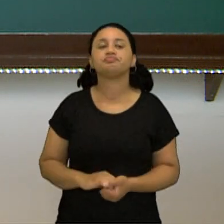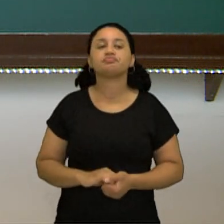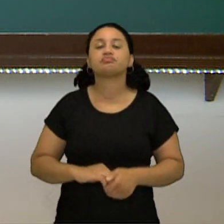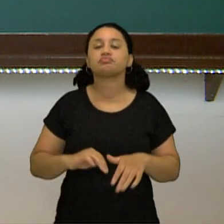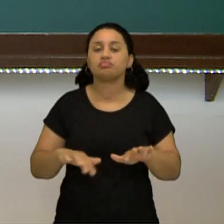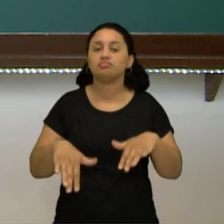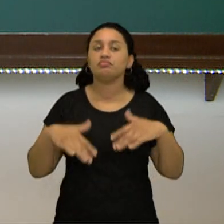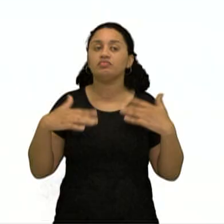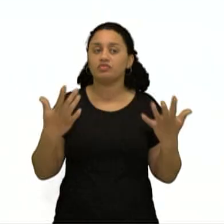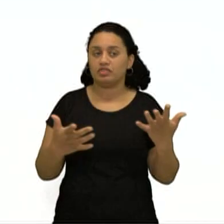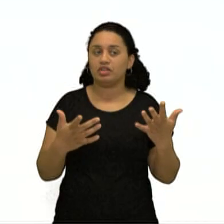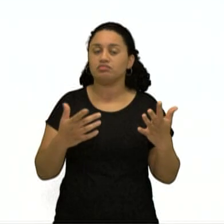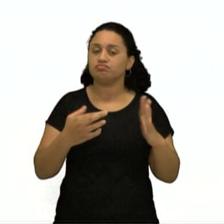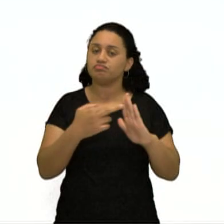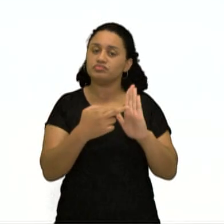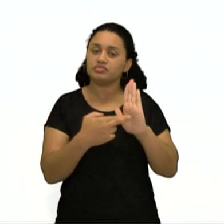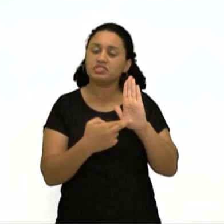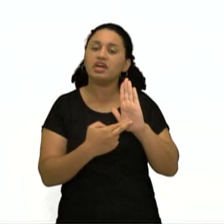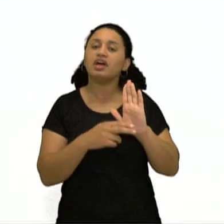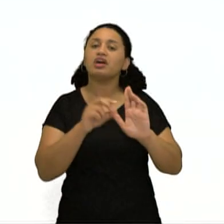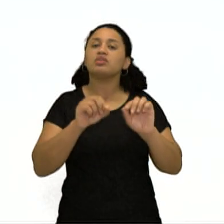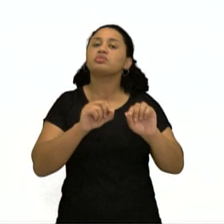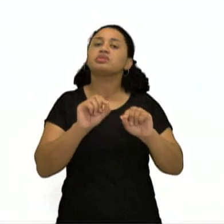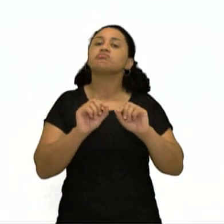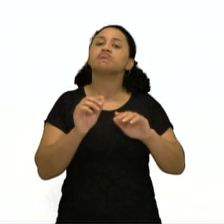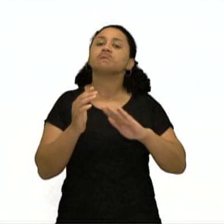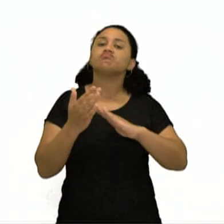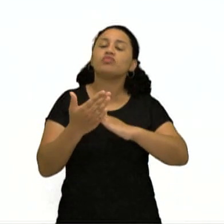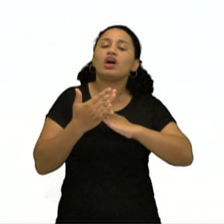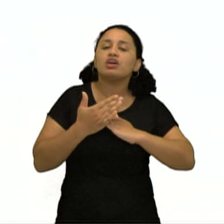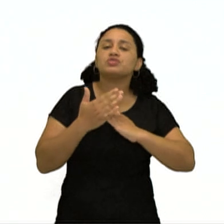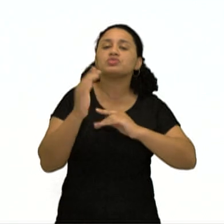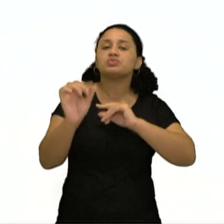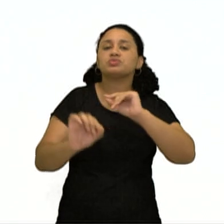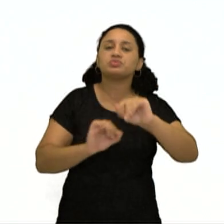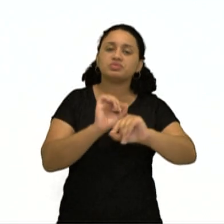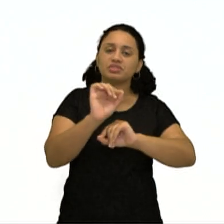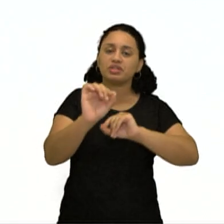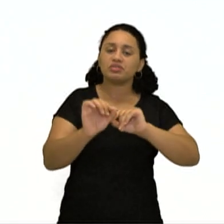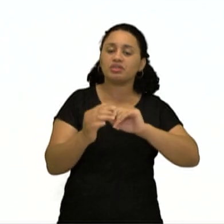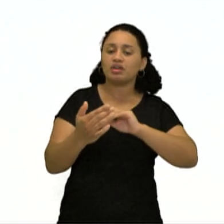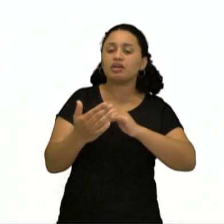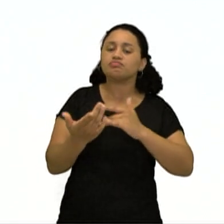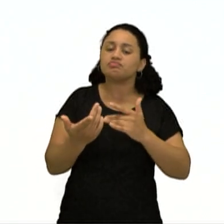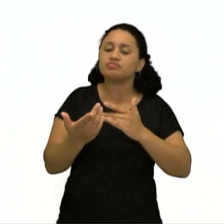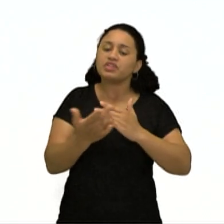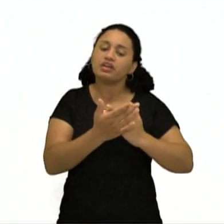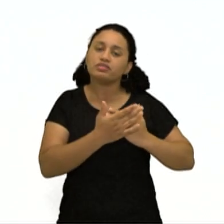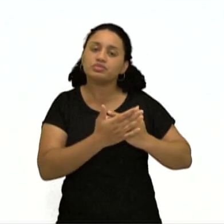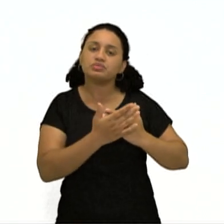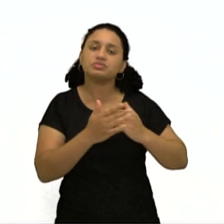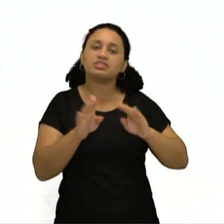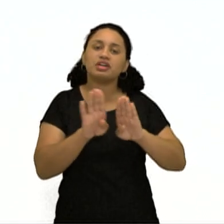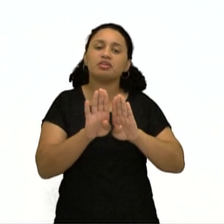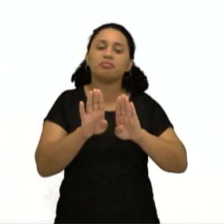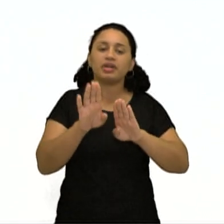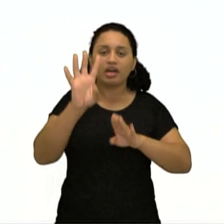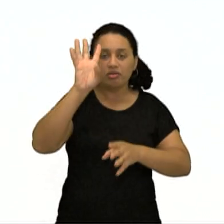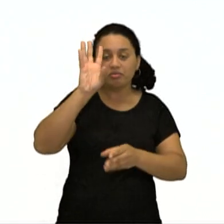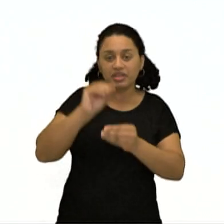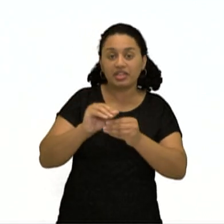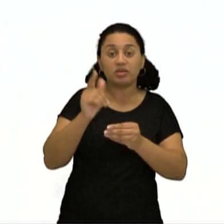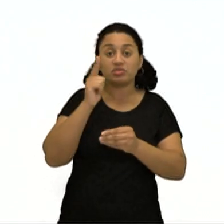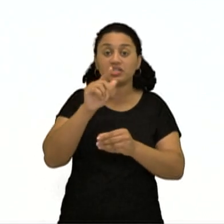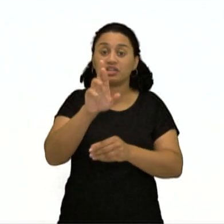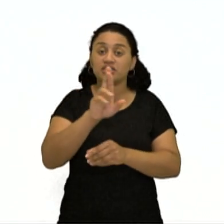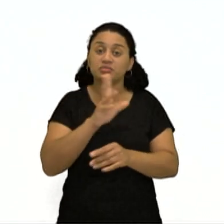lá. As propriedades servem para nos auxiliar e agilizar os cálculos